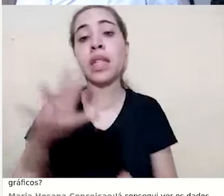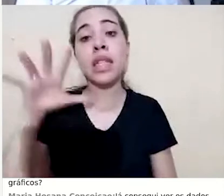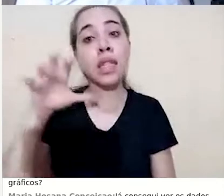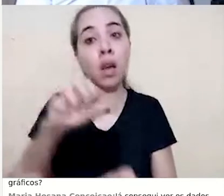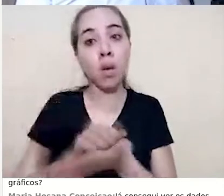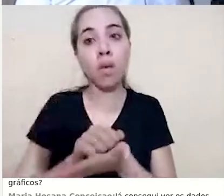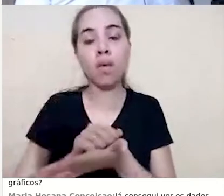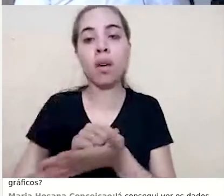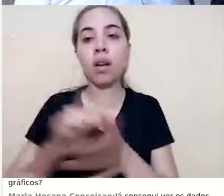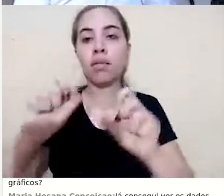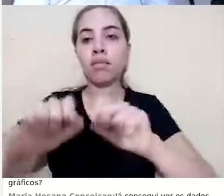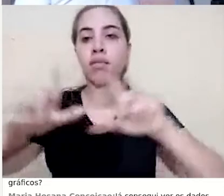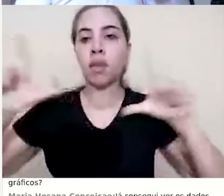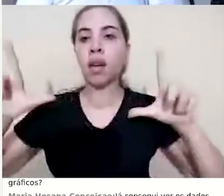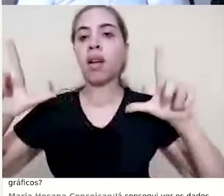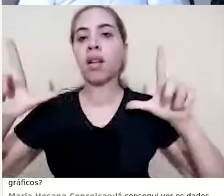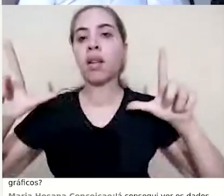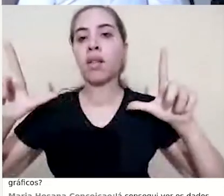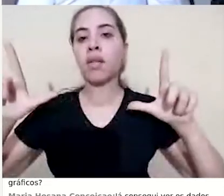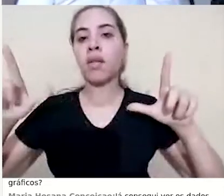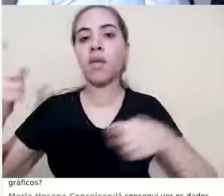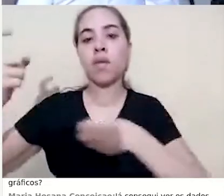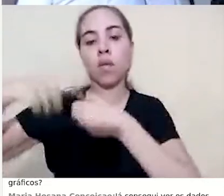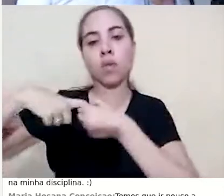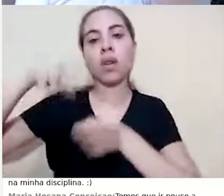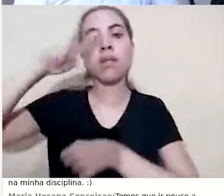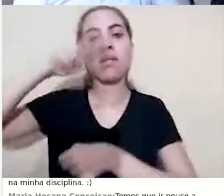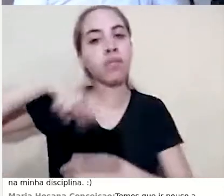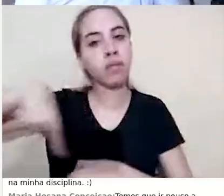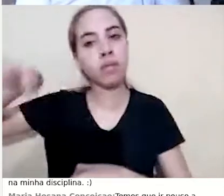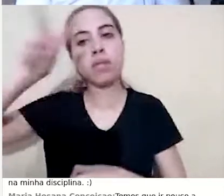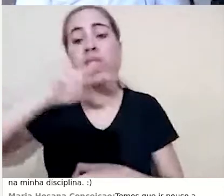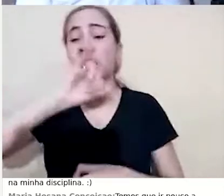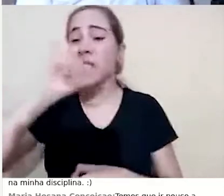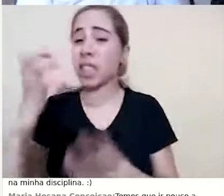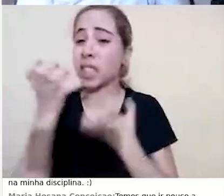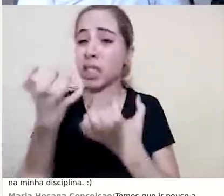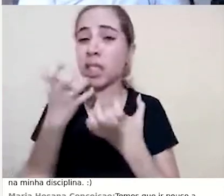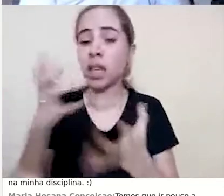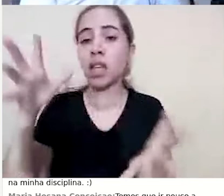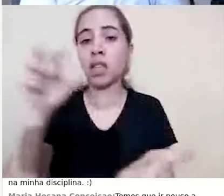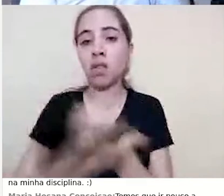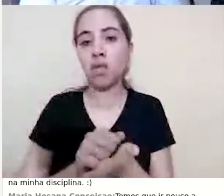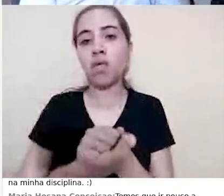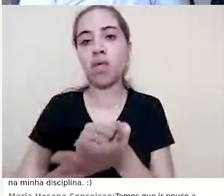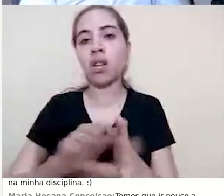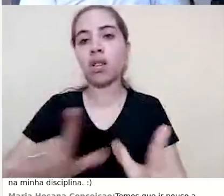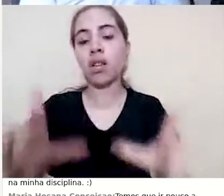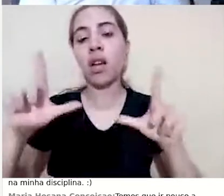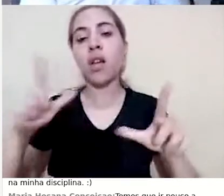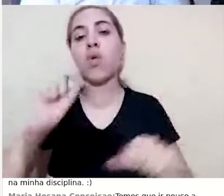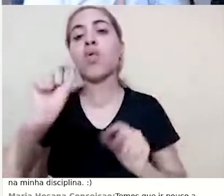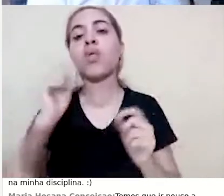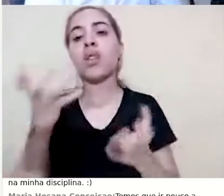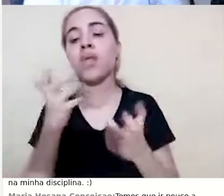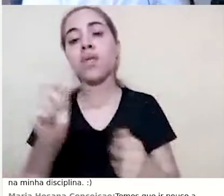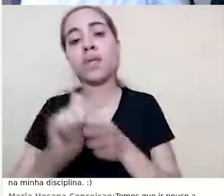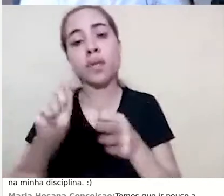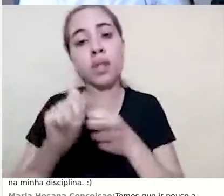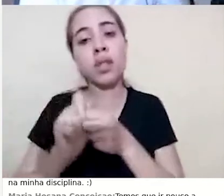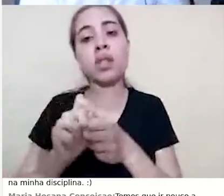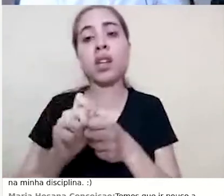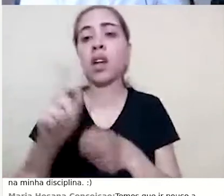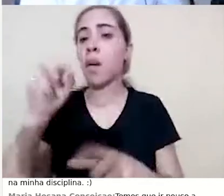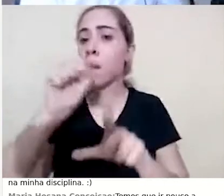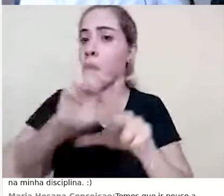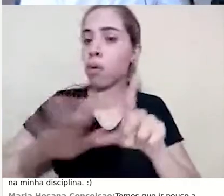tela, eu vou voltar aqui no recurso de visualizações, se eu quiser salvar esse gráfico, o que eu tenho que fazer, o Moodle não oferece o